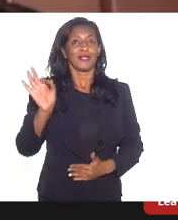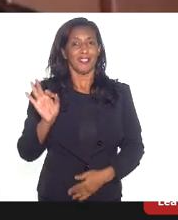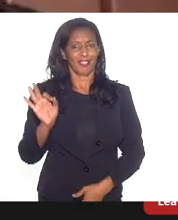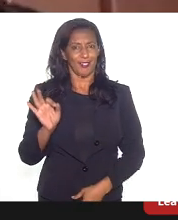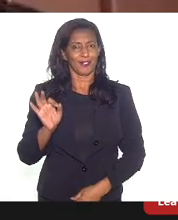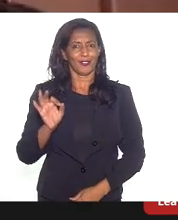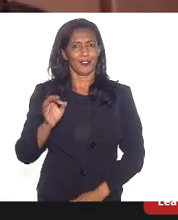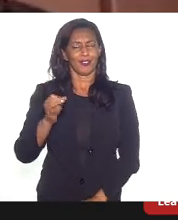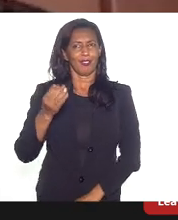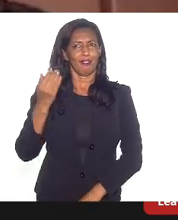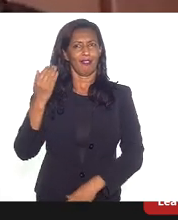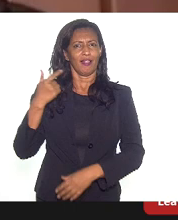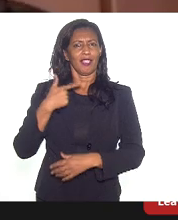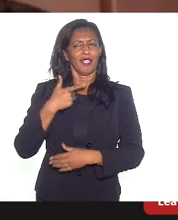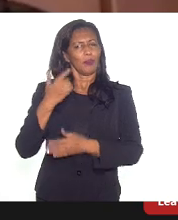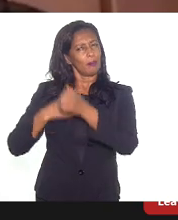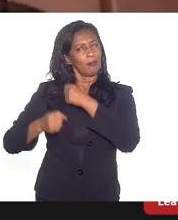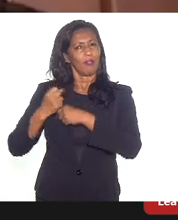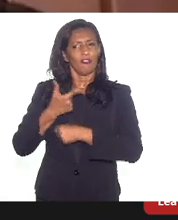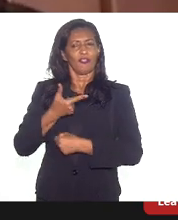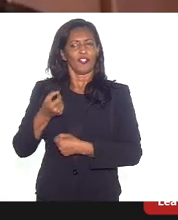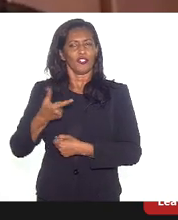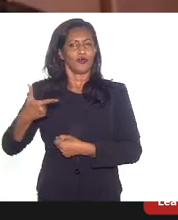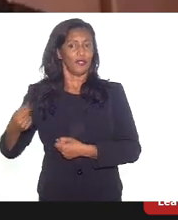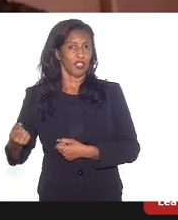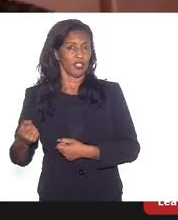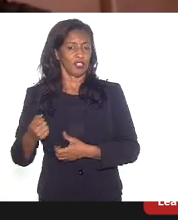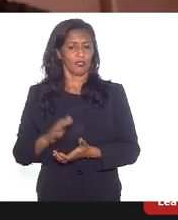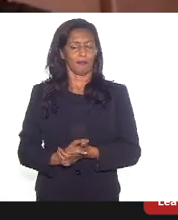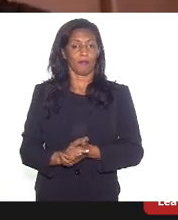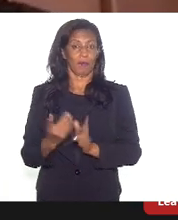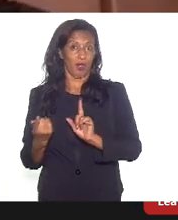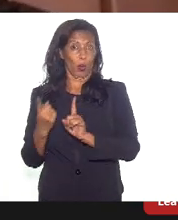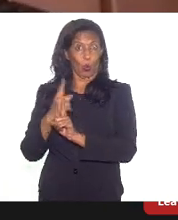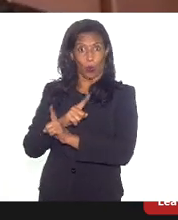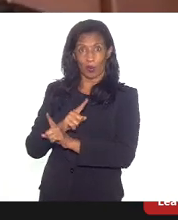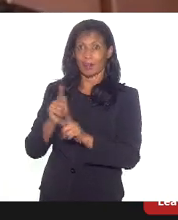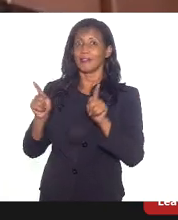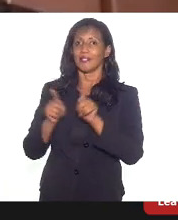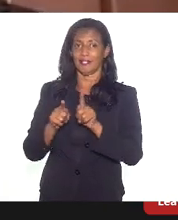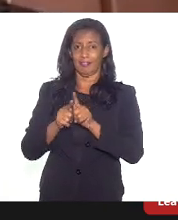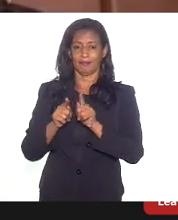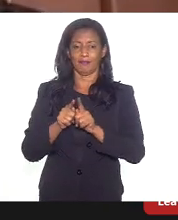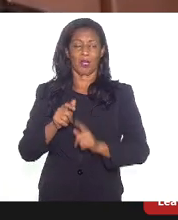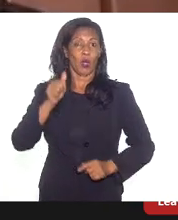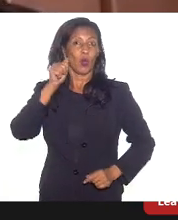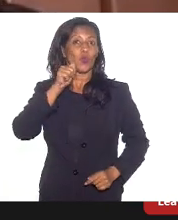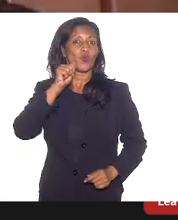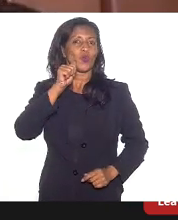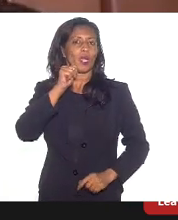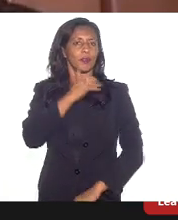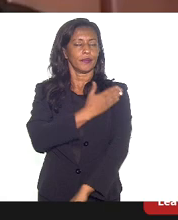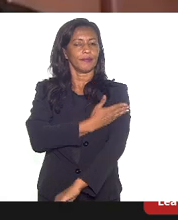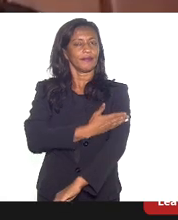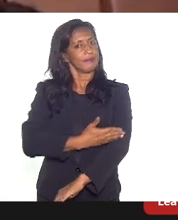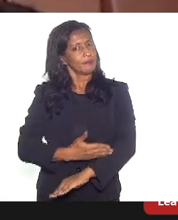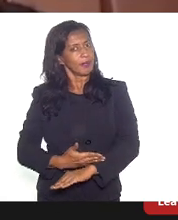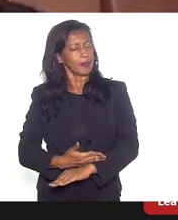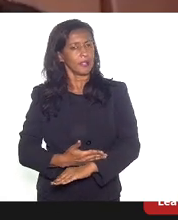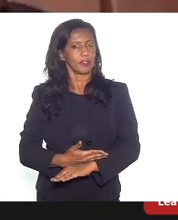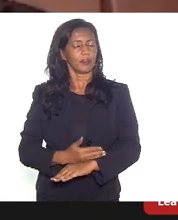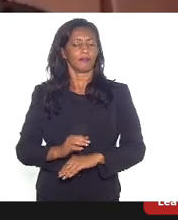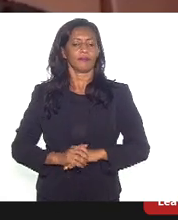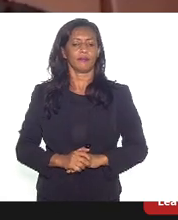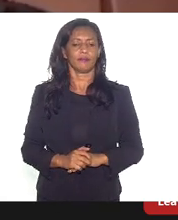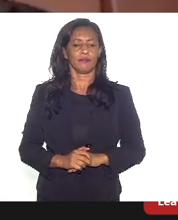do ano de 2020. Em contrapartida, mulheres brancas tiveram...